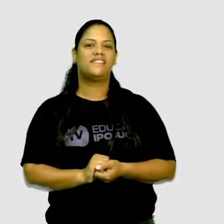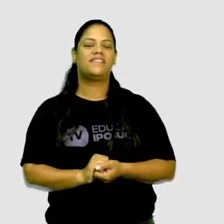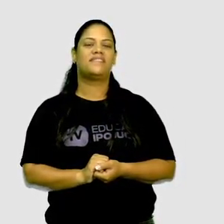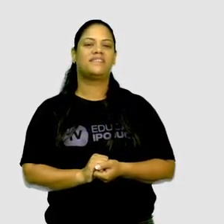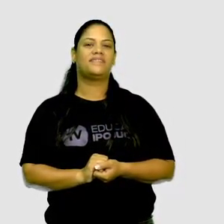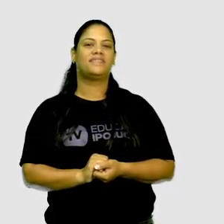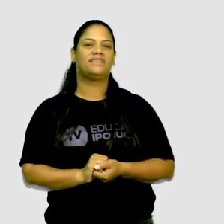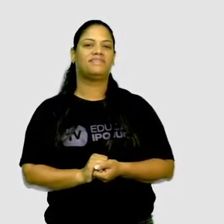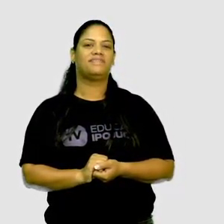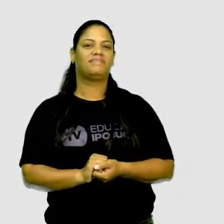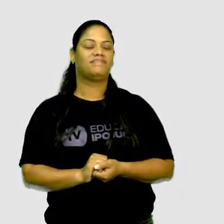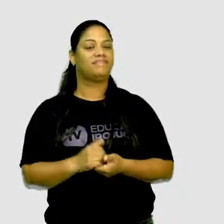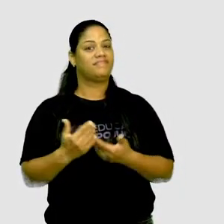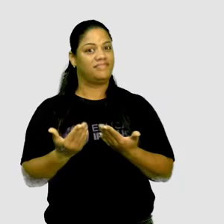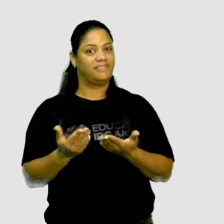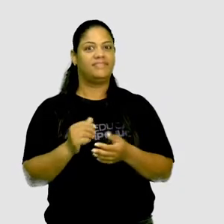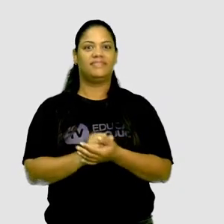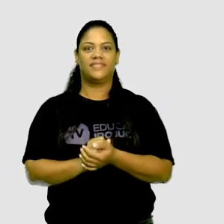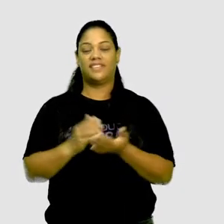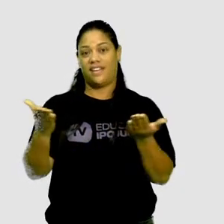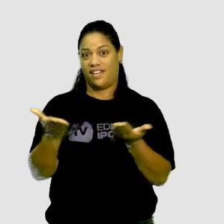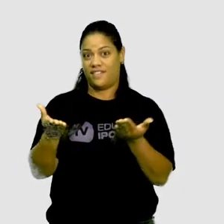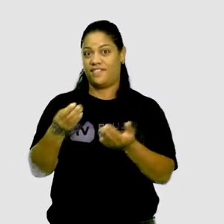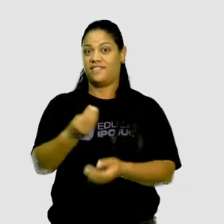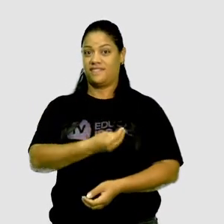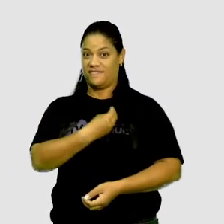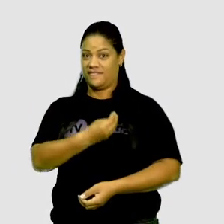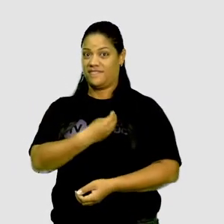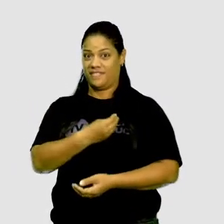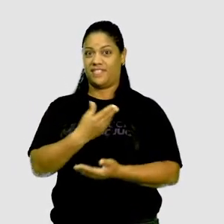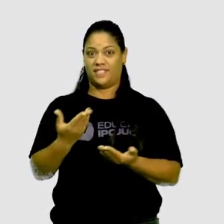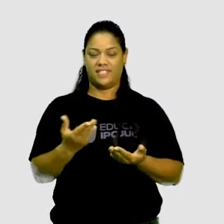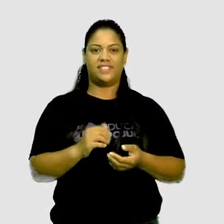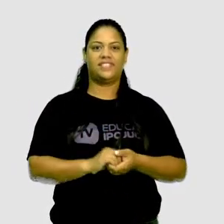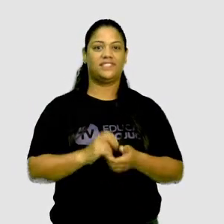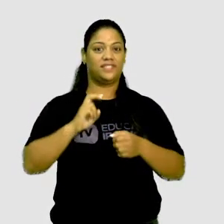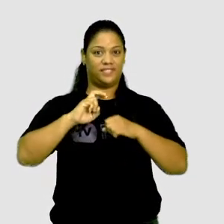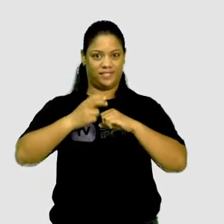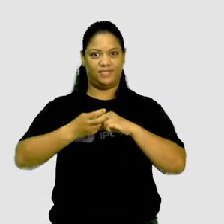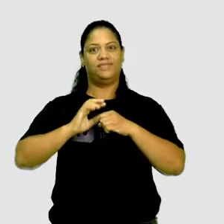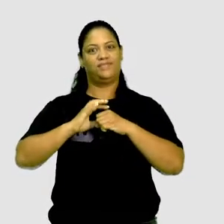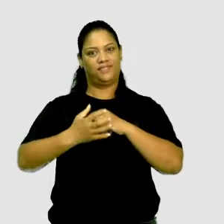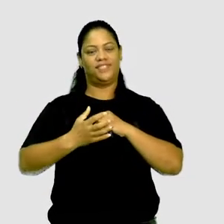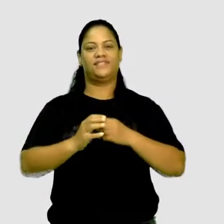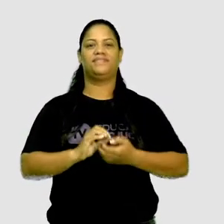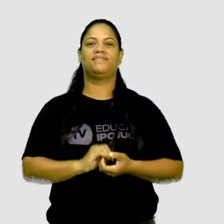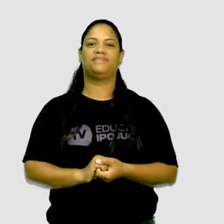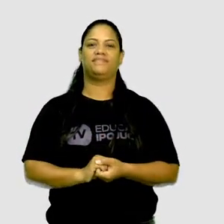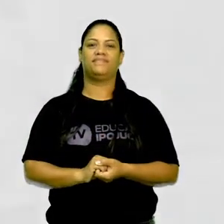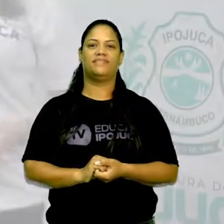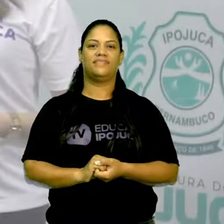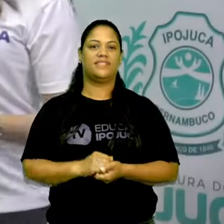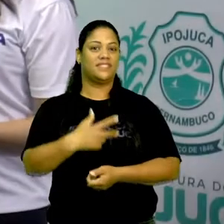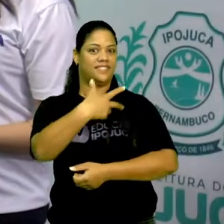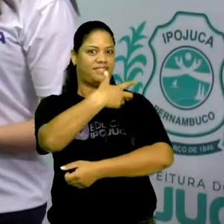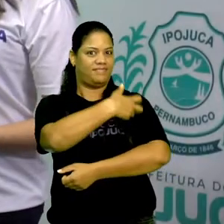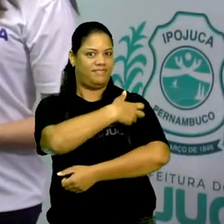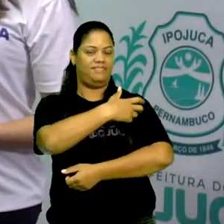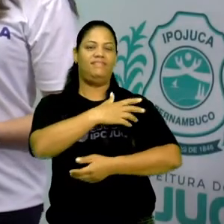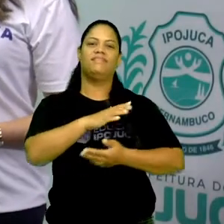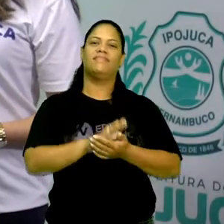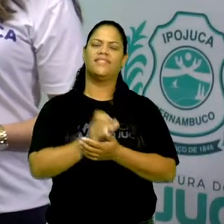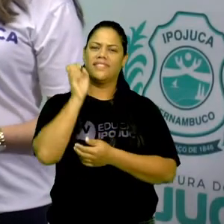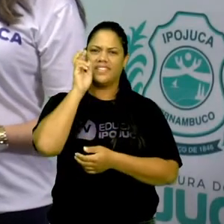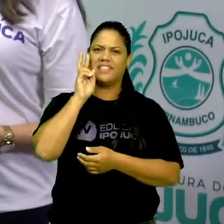imunizando, provavelmente, pelo momento que nós estamos vivendo, contra o coronavírus, está sendo vacinada.